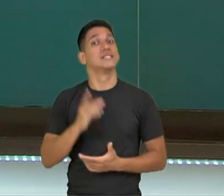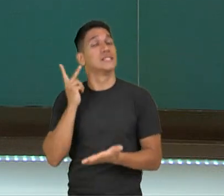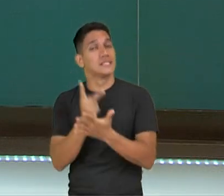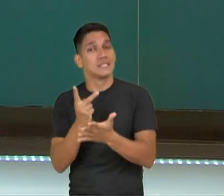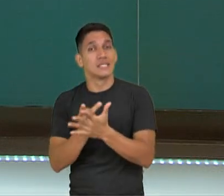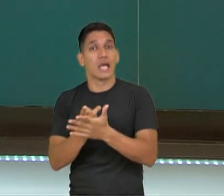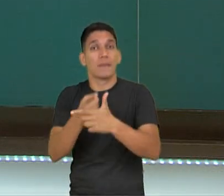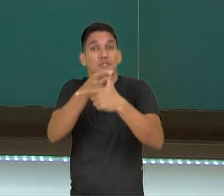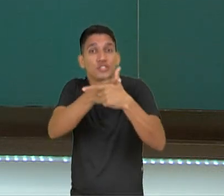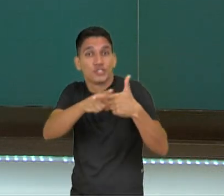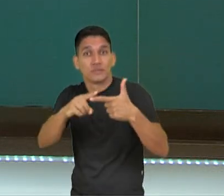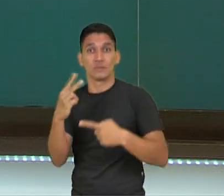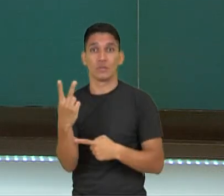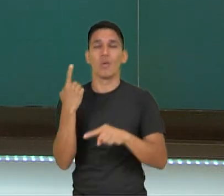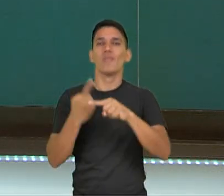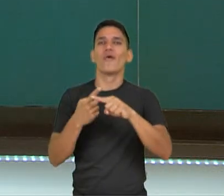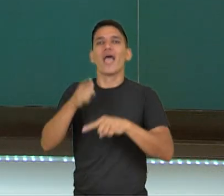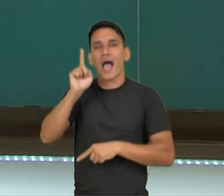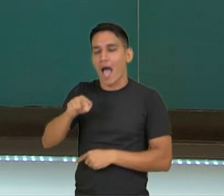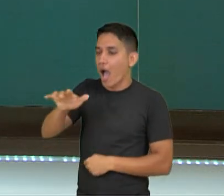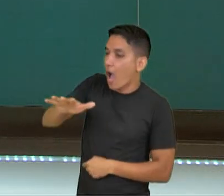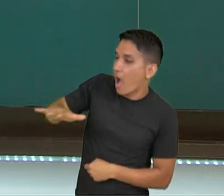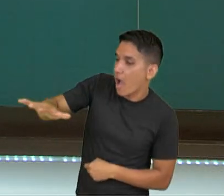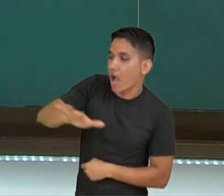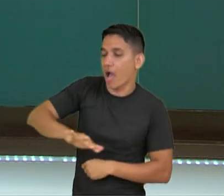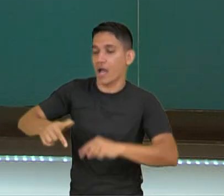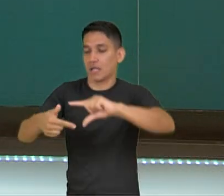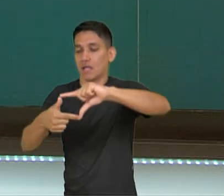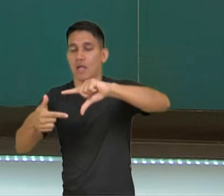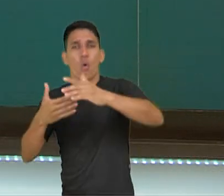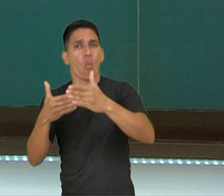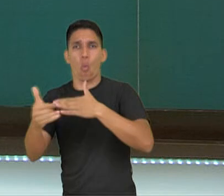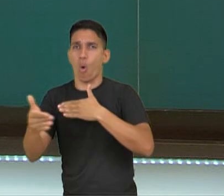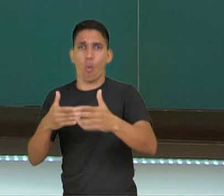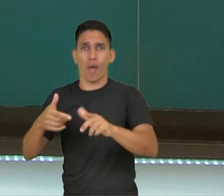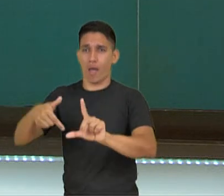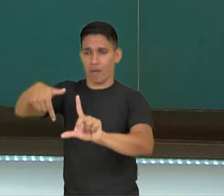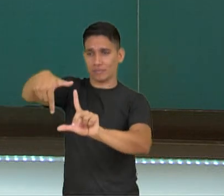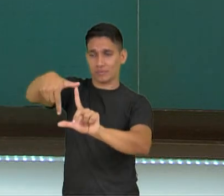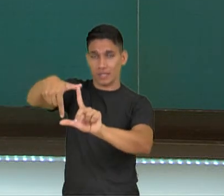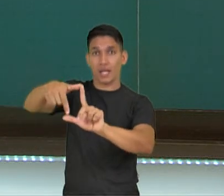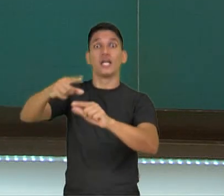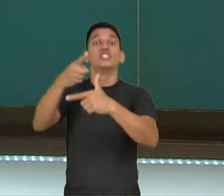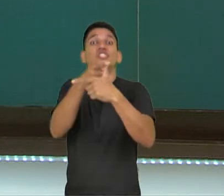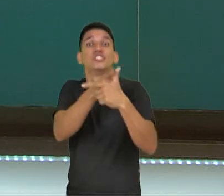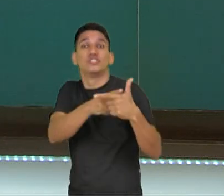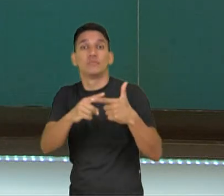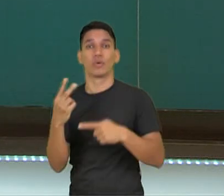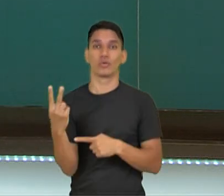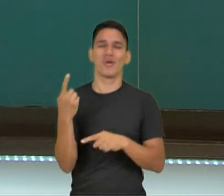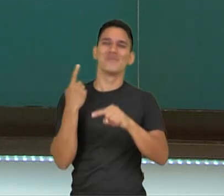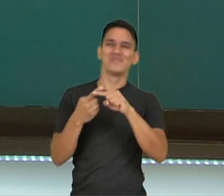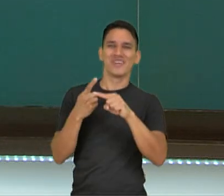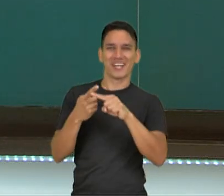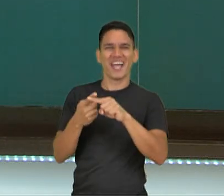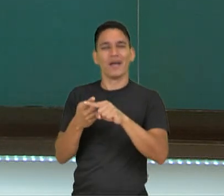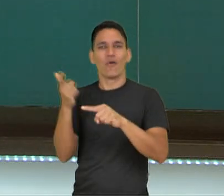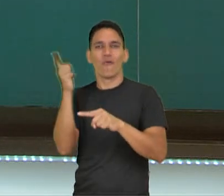É a área do retângulo, ou seja, a área de qualquer quadrilátero, dividido por dois. Por que eu não consigo dividir em dois triângulos?